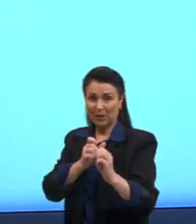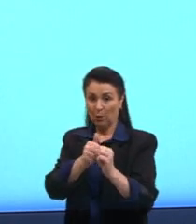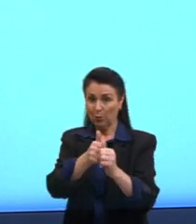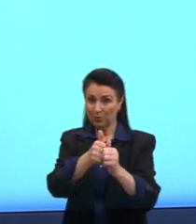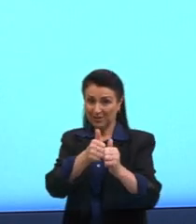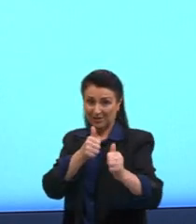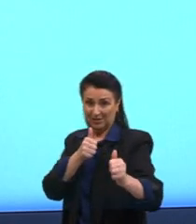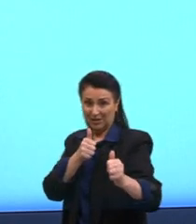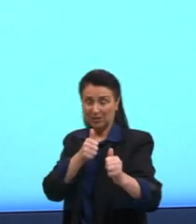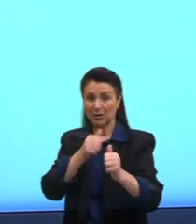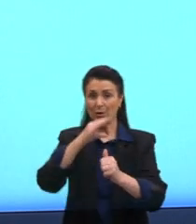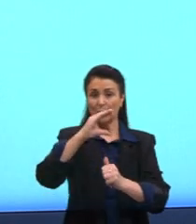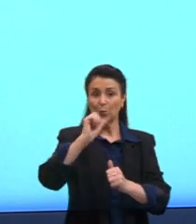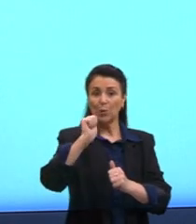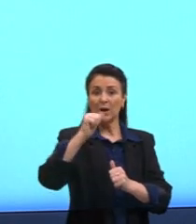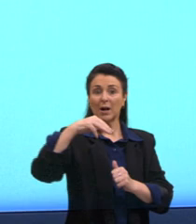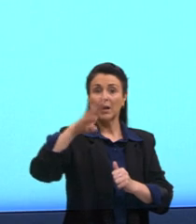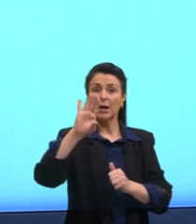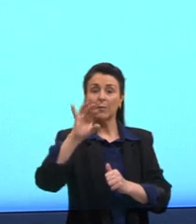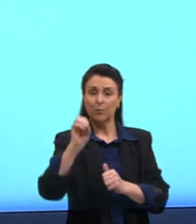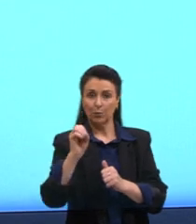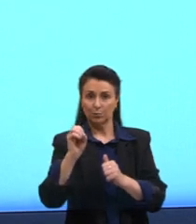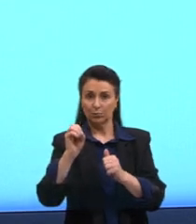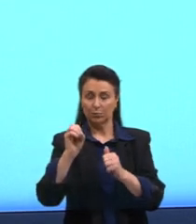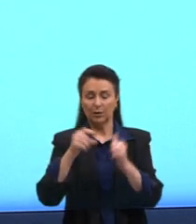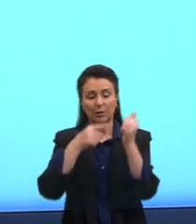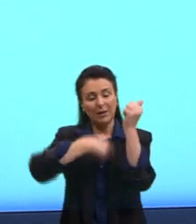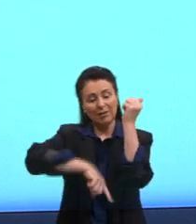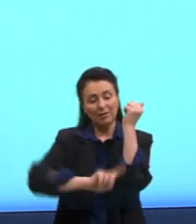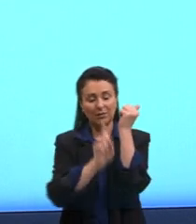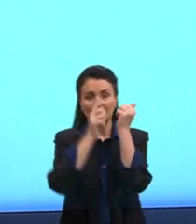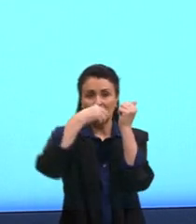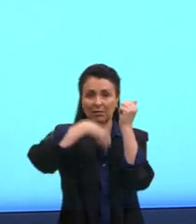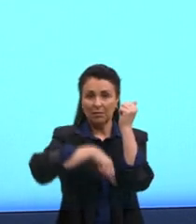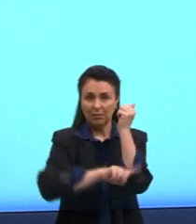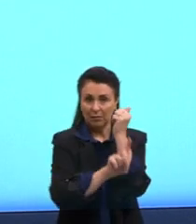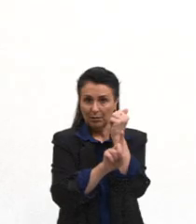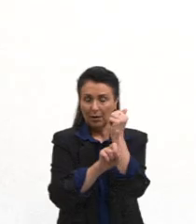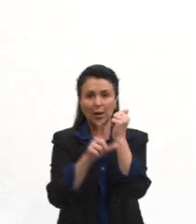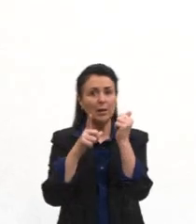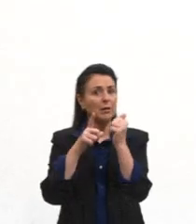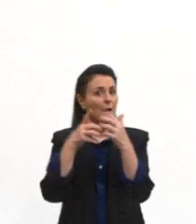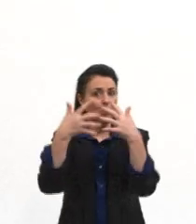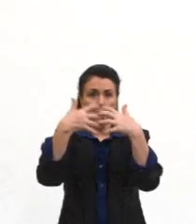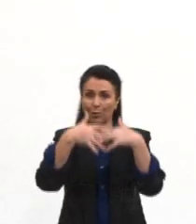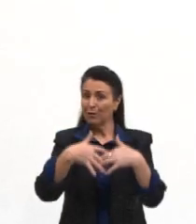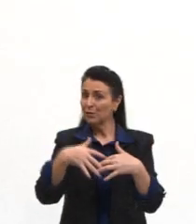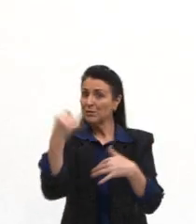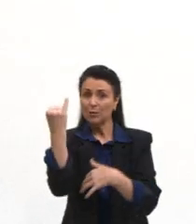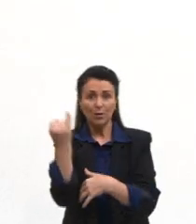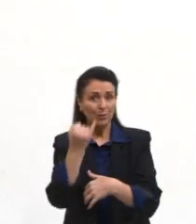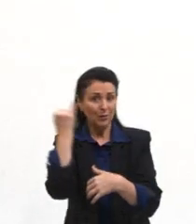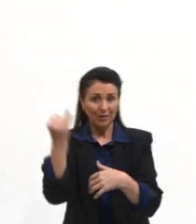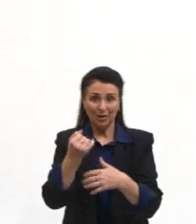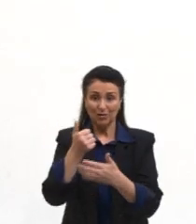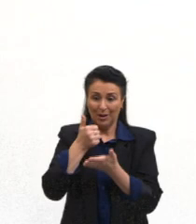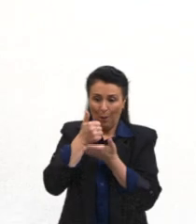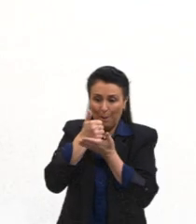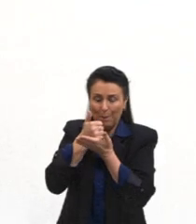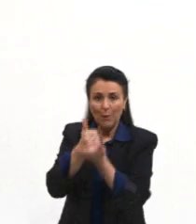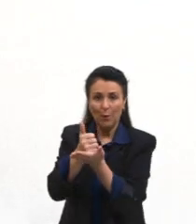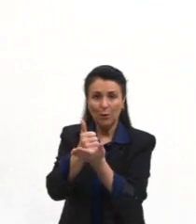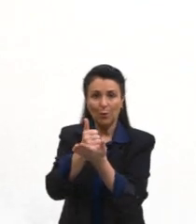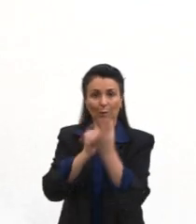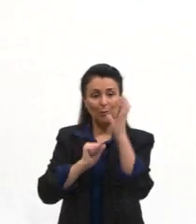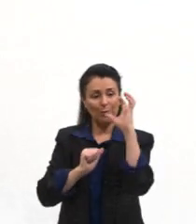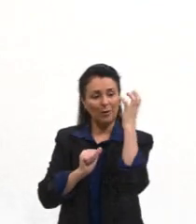condutora. Passam a exercer uma função mecânica ou de sustentação. Por ele ser